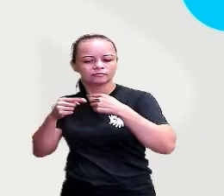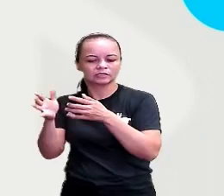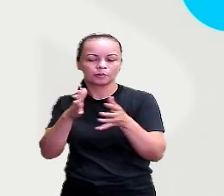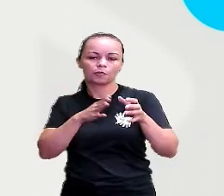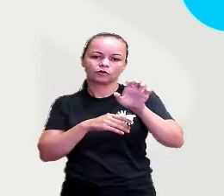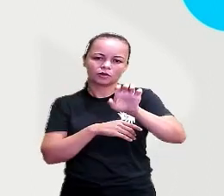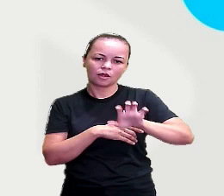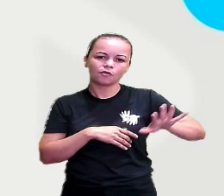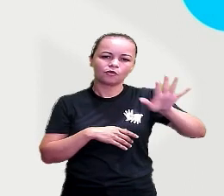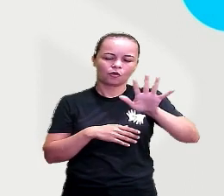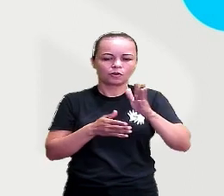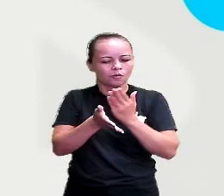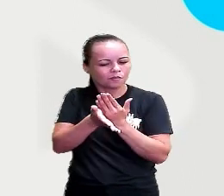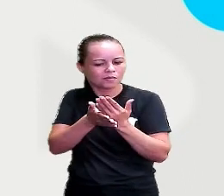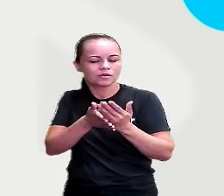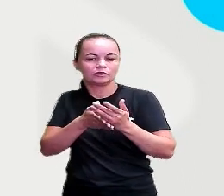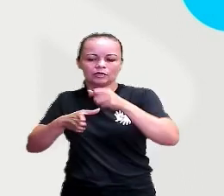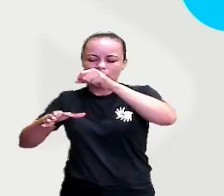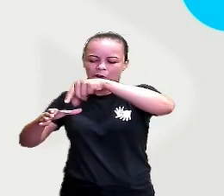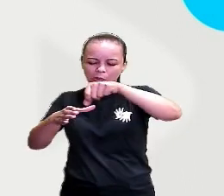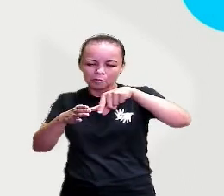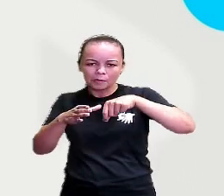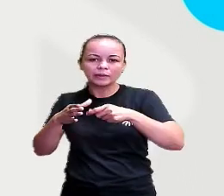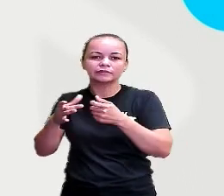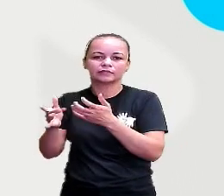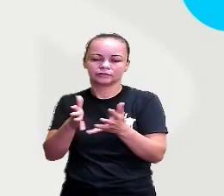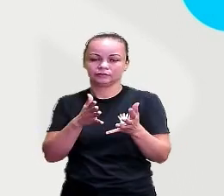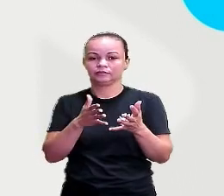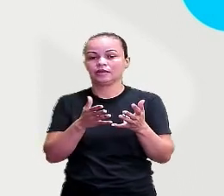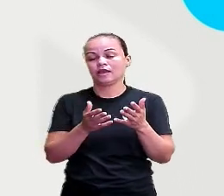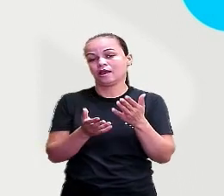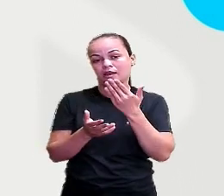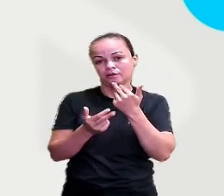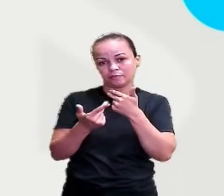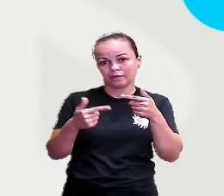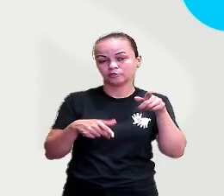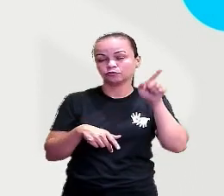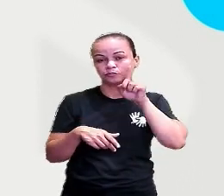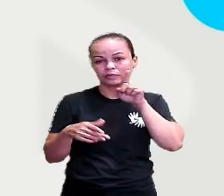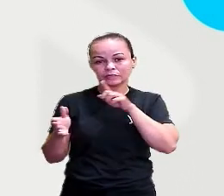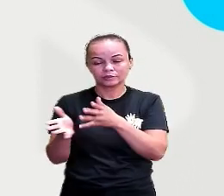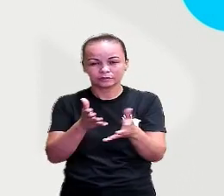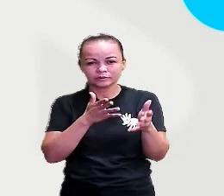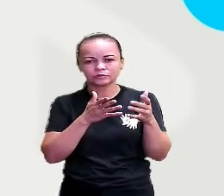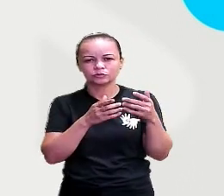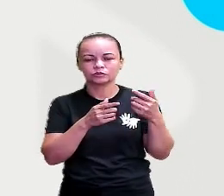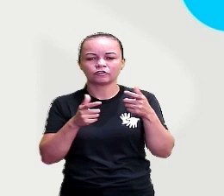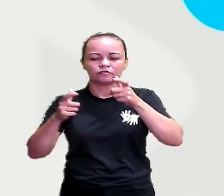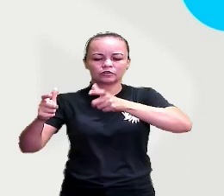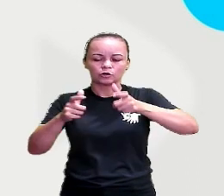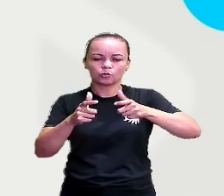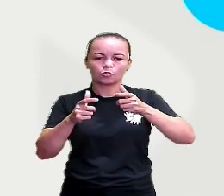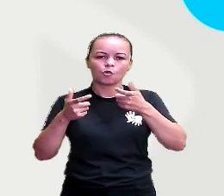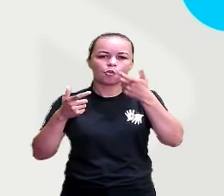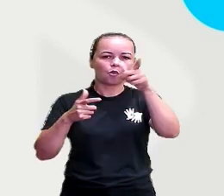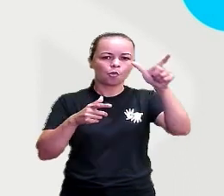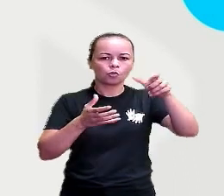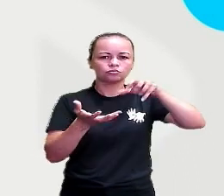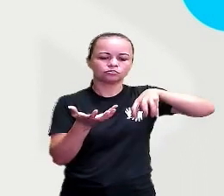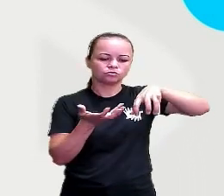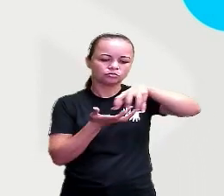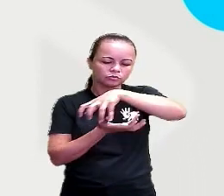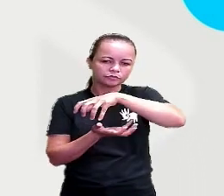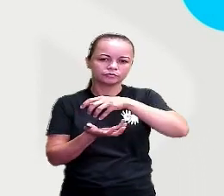começaram a ser cultivados na América. E alimentos americanos foram levados para a Europa e outros continentes. Então, quando eles